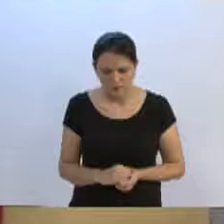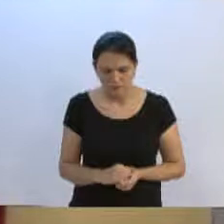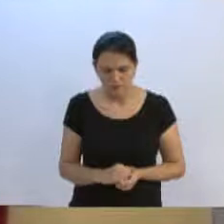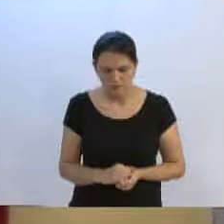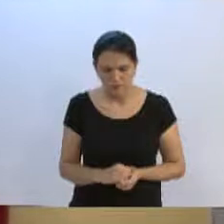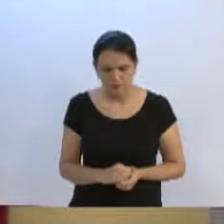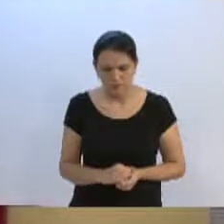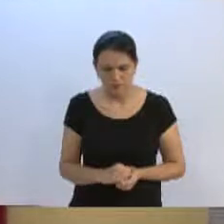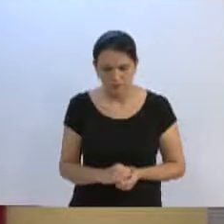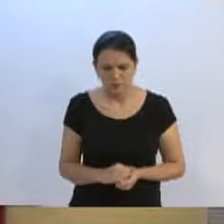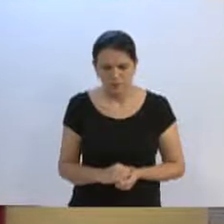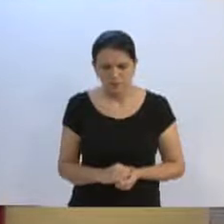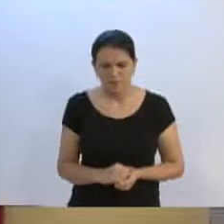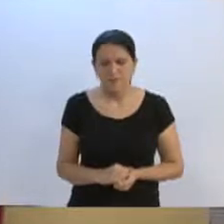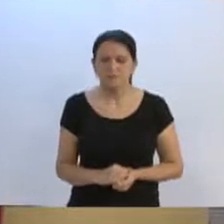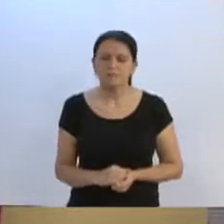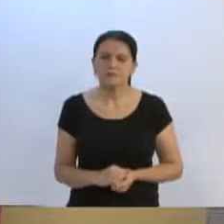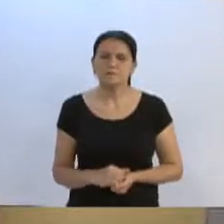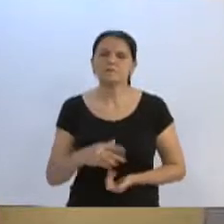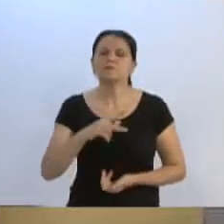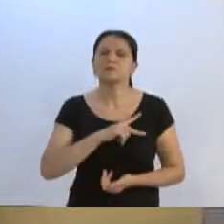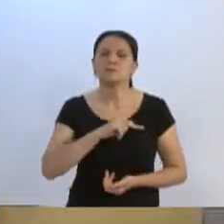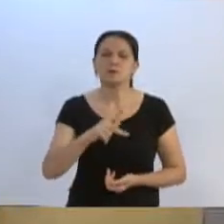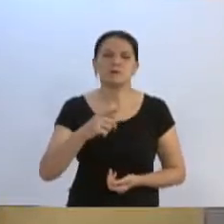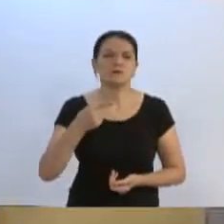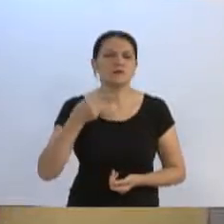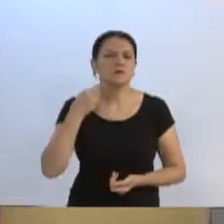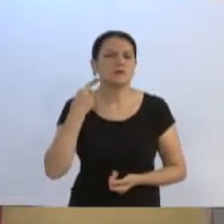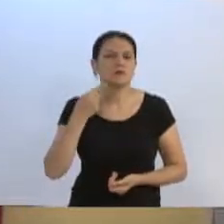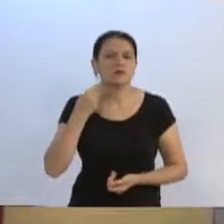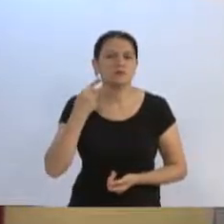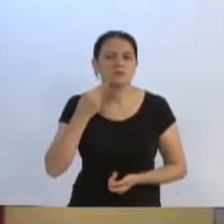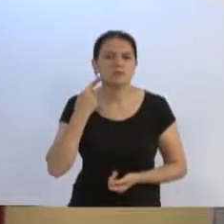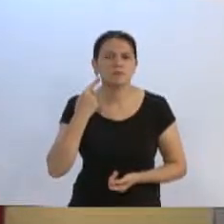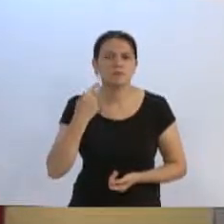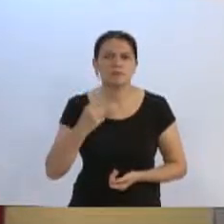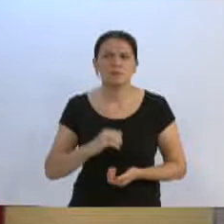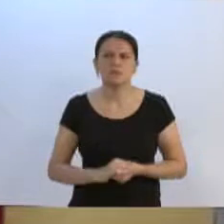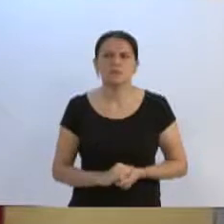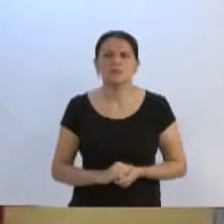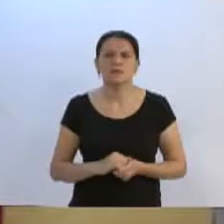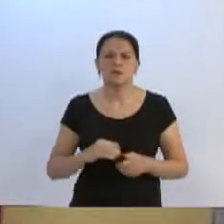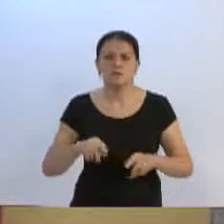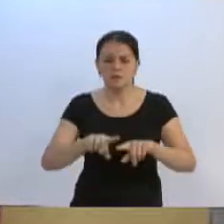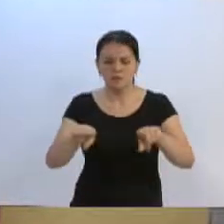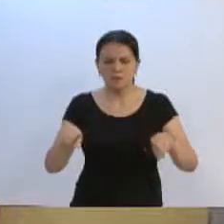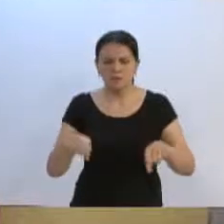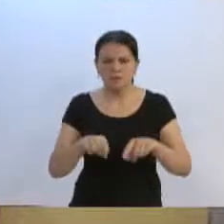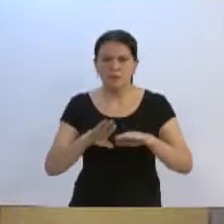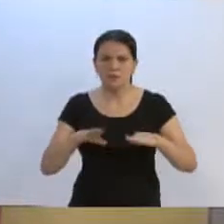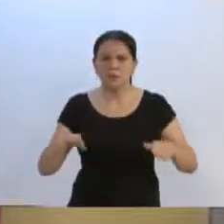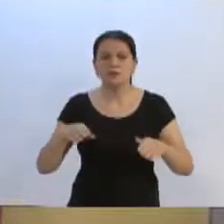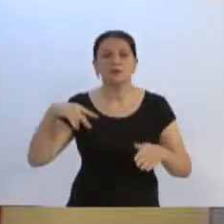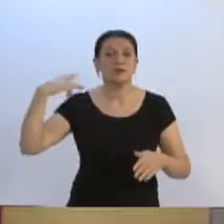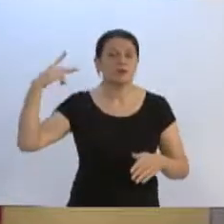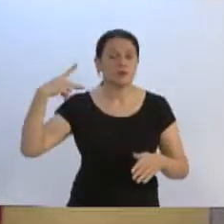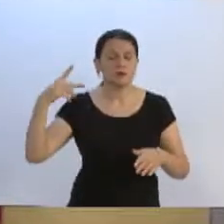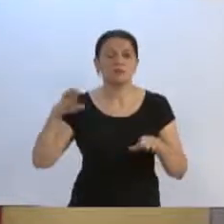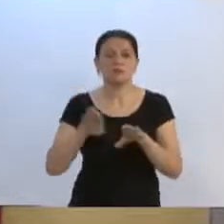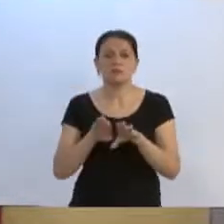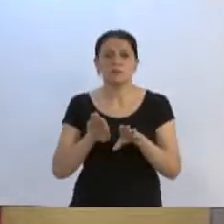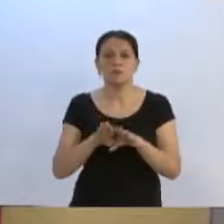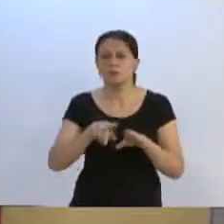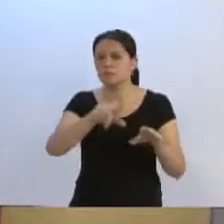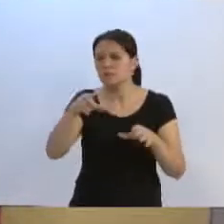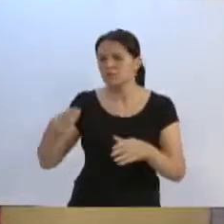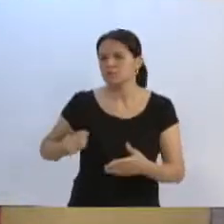Senhor presidente, doutor Marcelo Lanzarim, demais colegas componentes da mesa, senhores vereadores, distinta